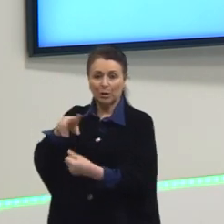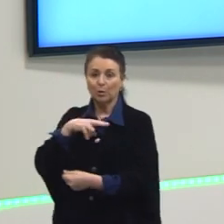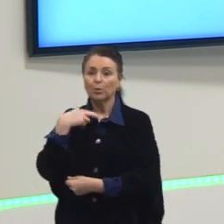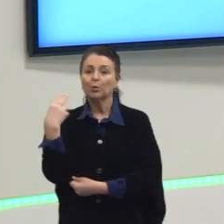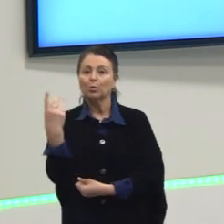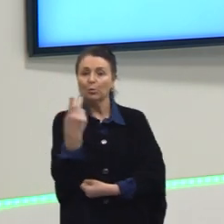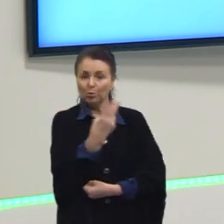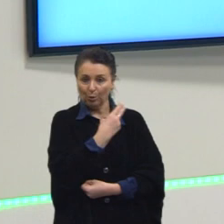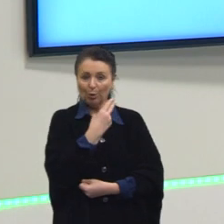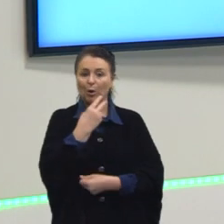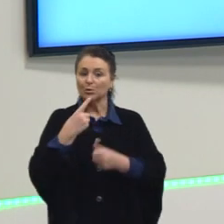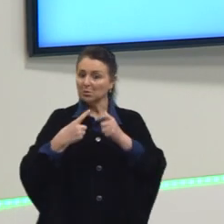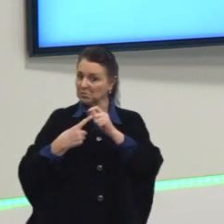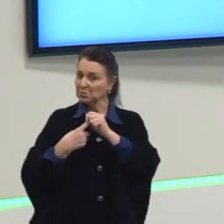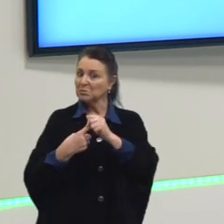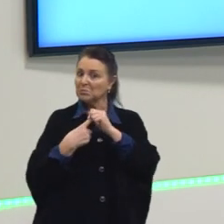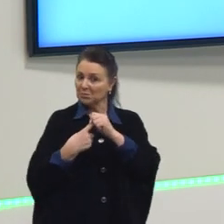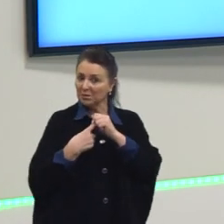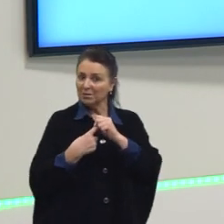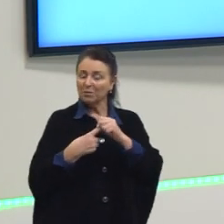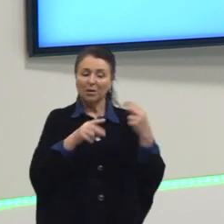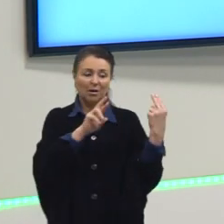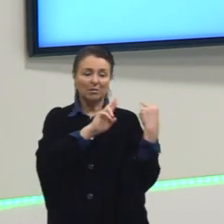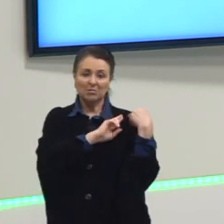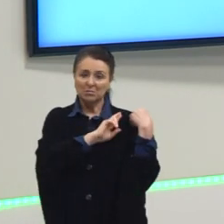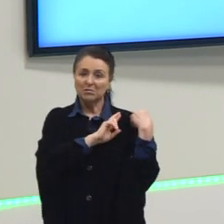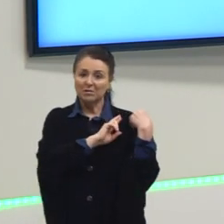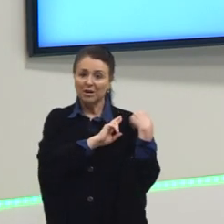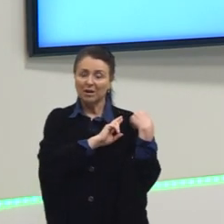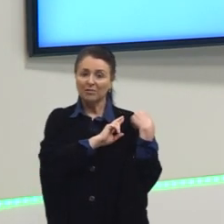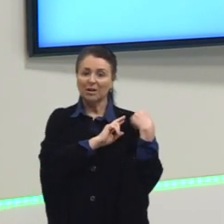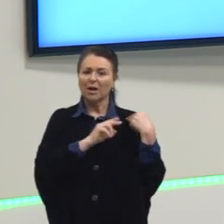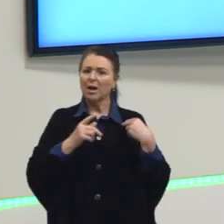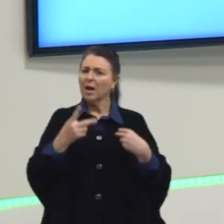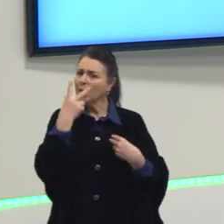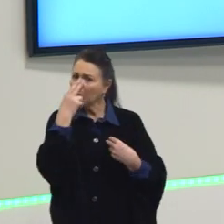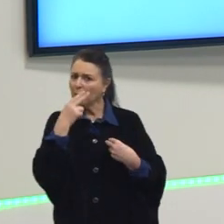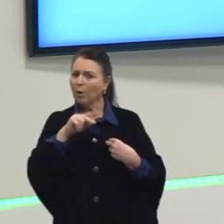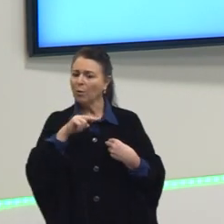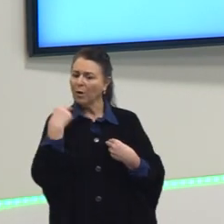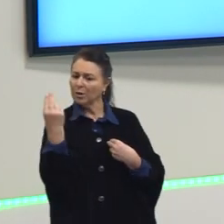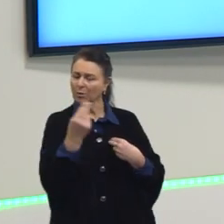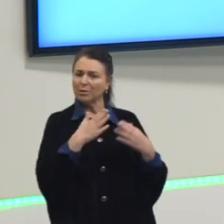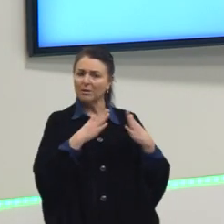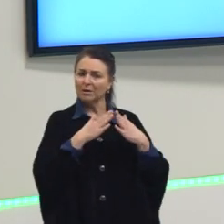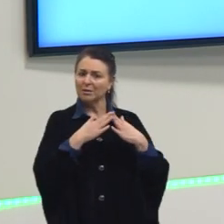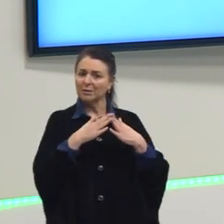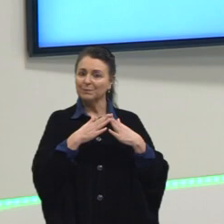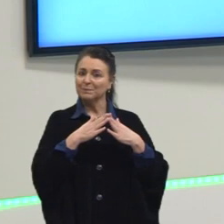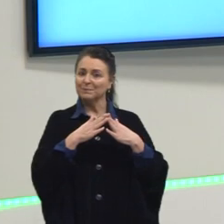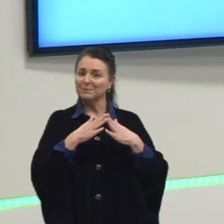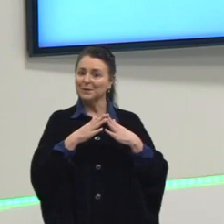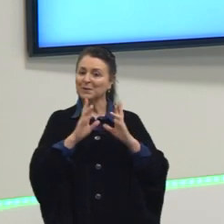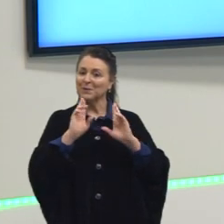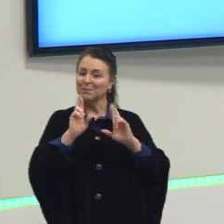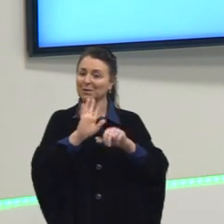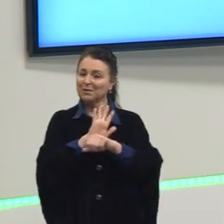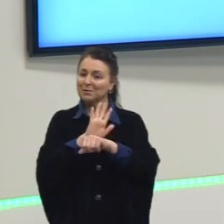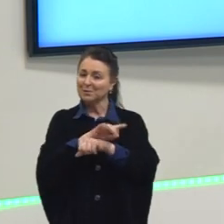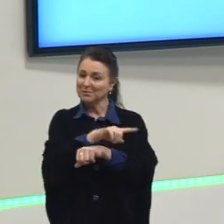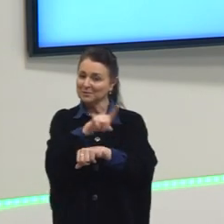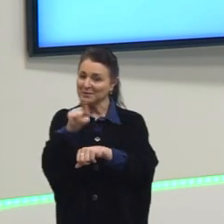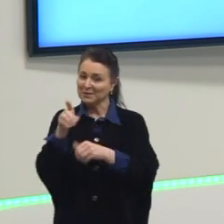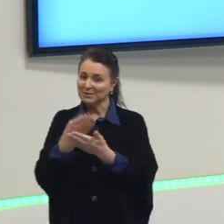protagonistas também dessa história. É o nosso lar, é o nosso ambiente, nós temos que cuidar dele. Tá bom, gente? Espero ter ajudado.